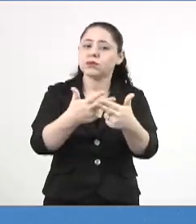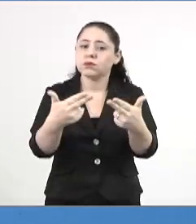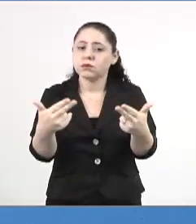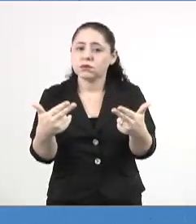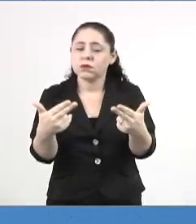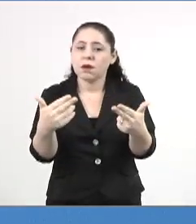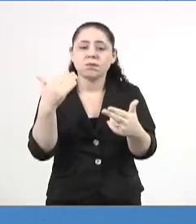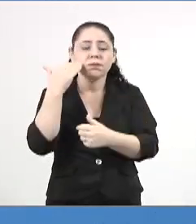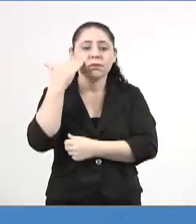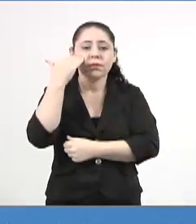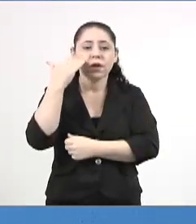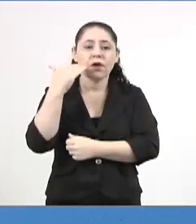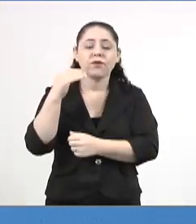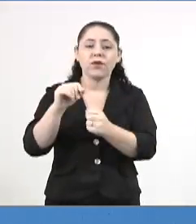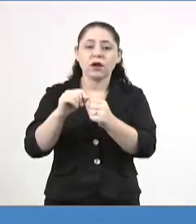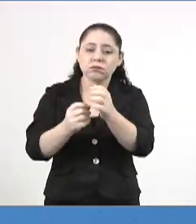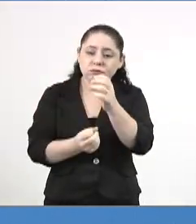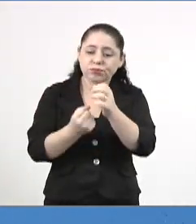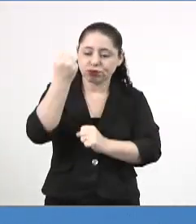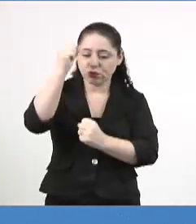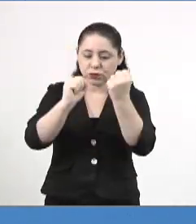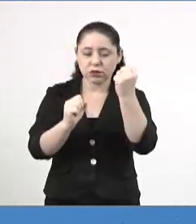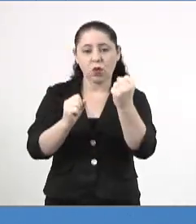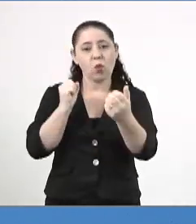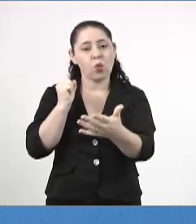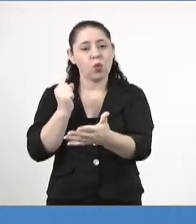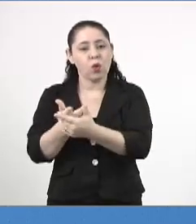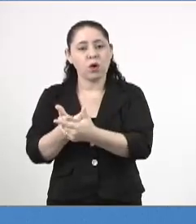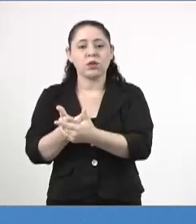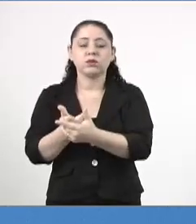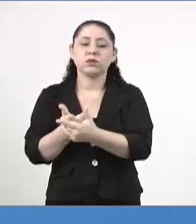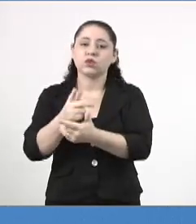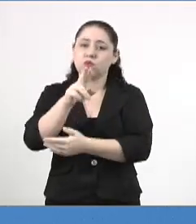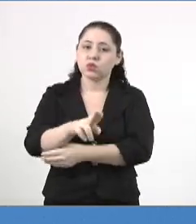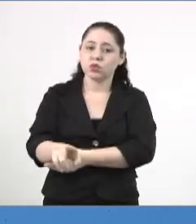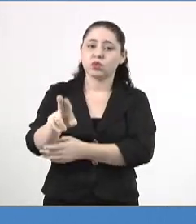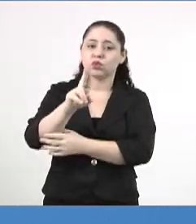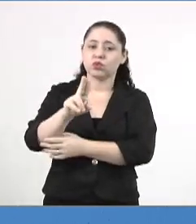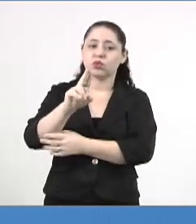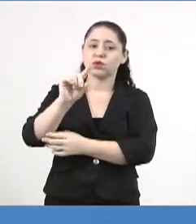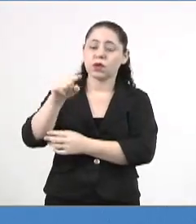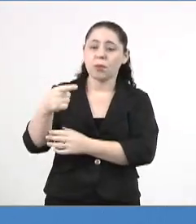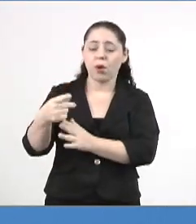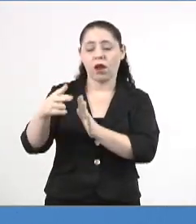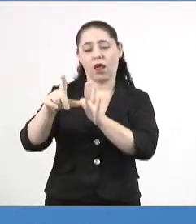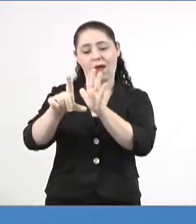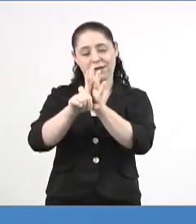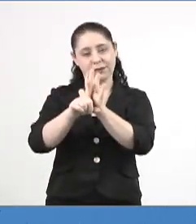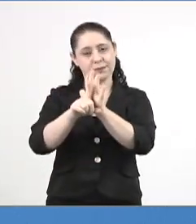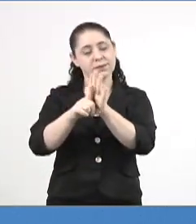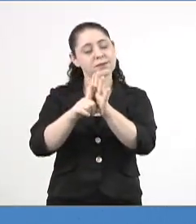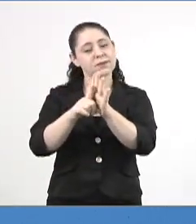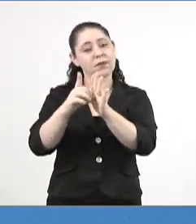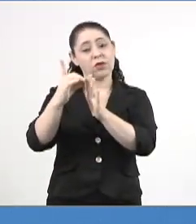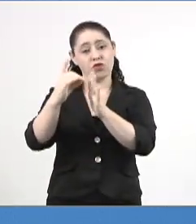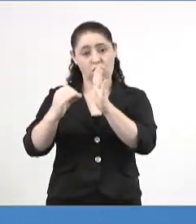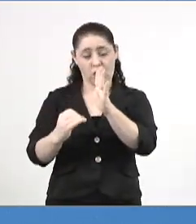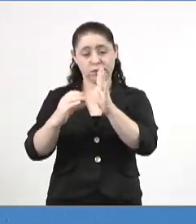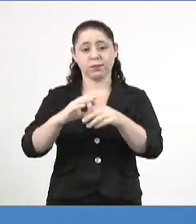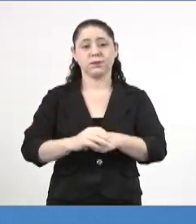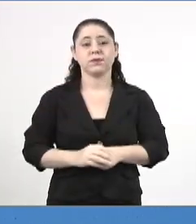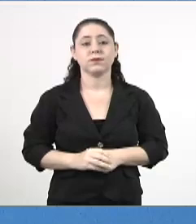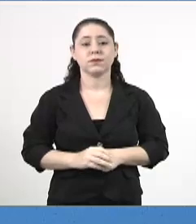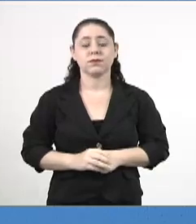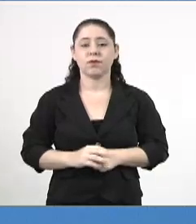embalagens plásticas fabricados ou adquiridos para comercialização após a entrada em vigor desta lei. Artigo